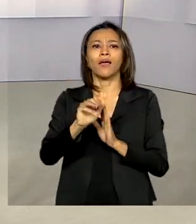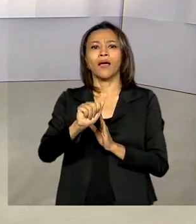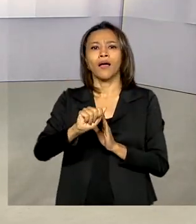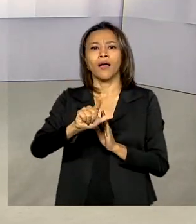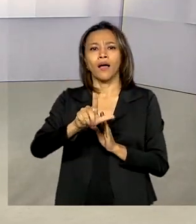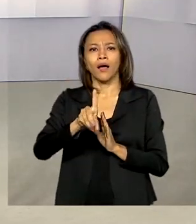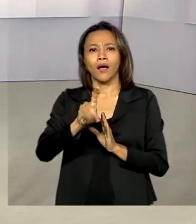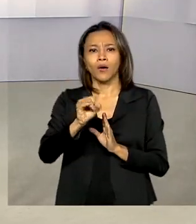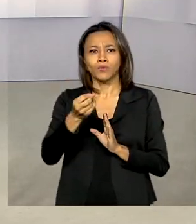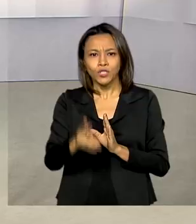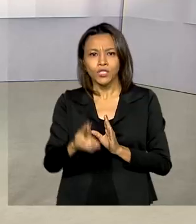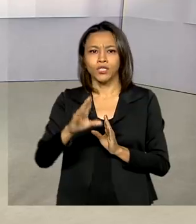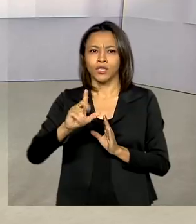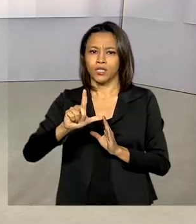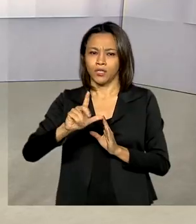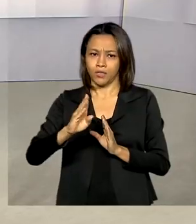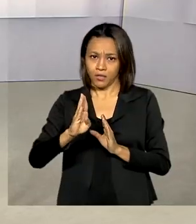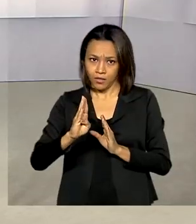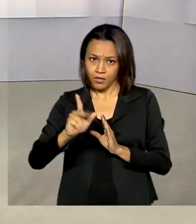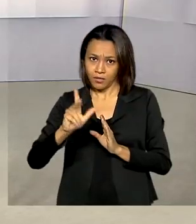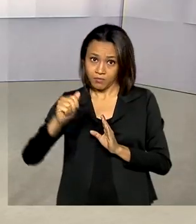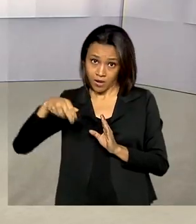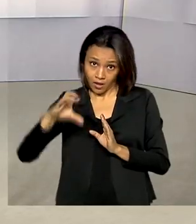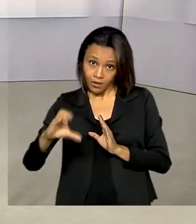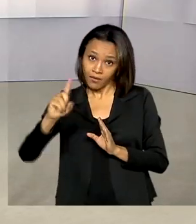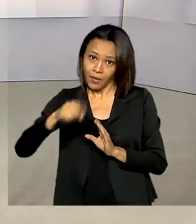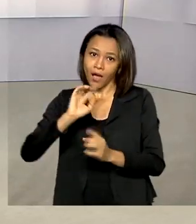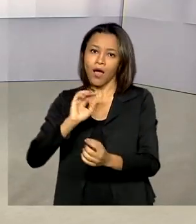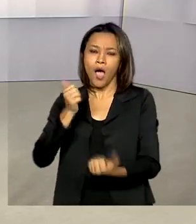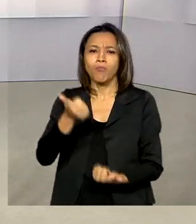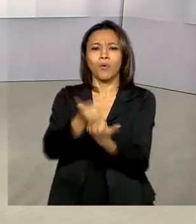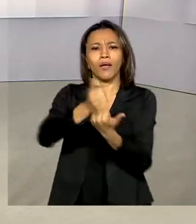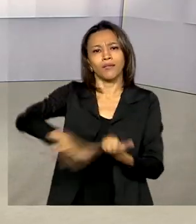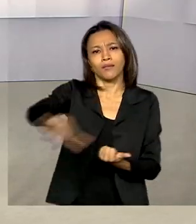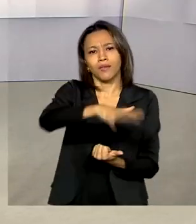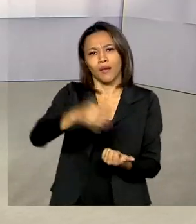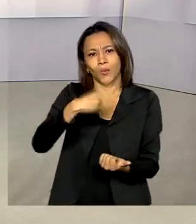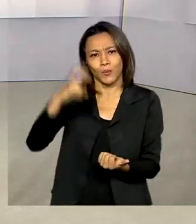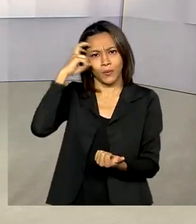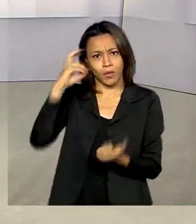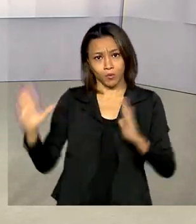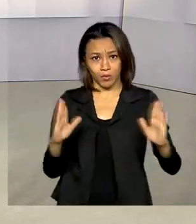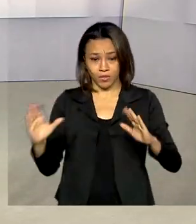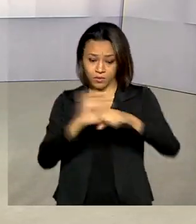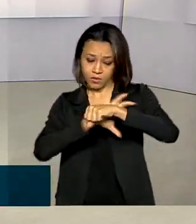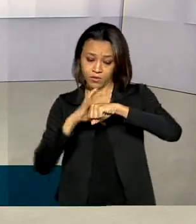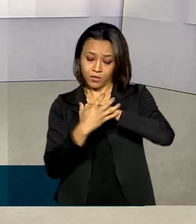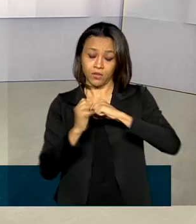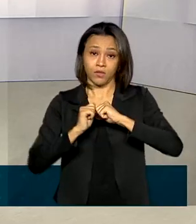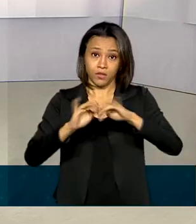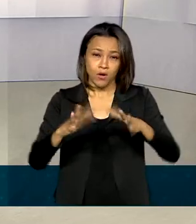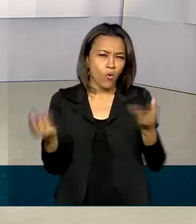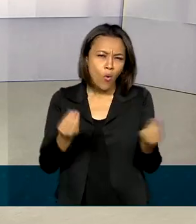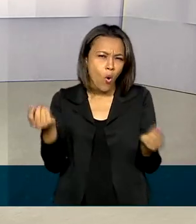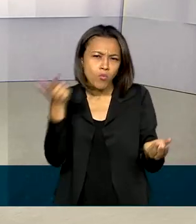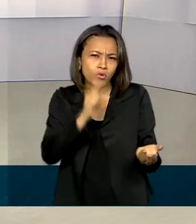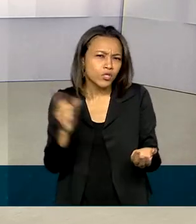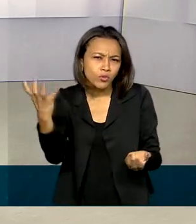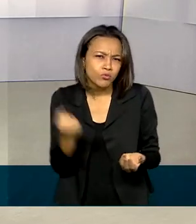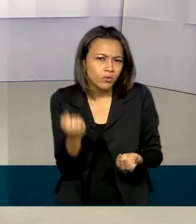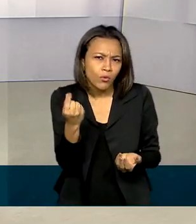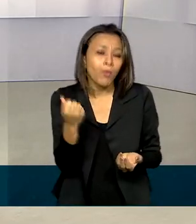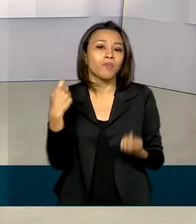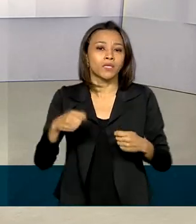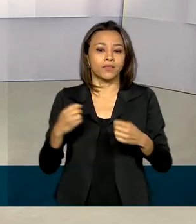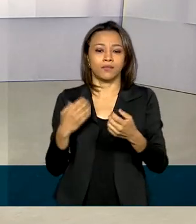destinada a apoiar o setor cultural durante essa pandemia. Para receber os recursos, é preciso acessar o Sistema